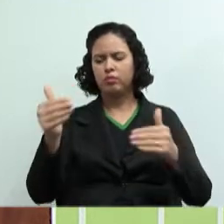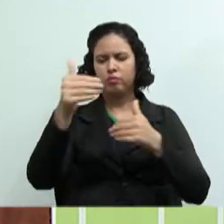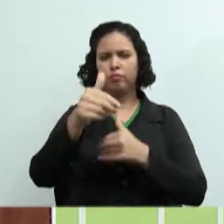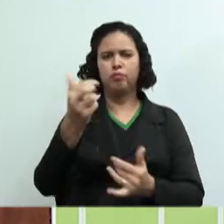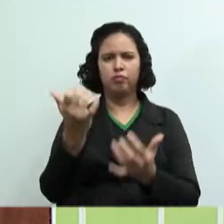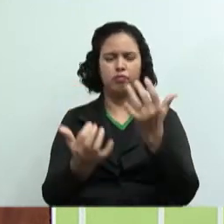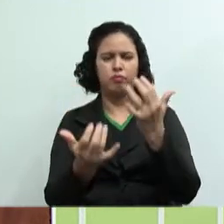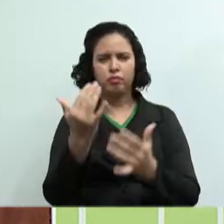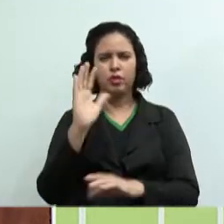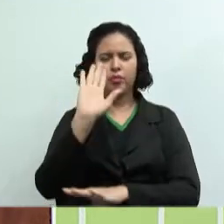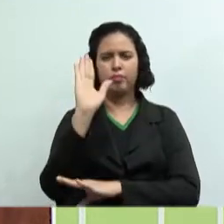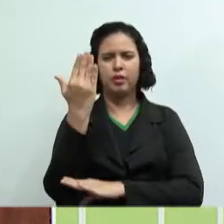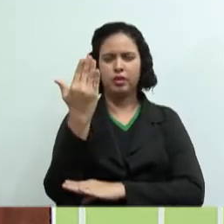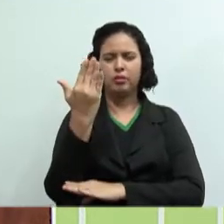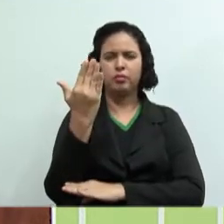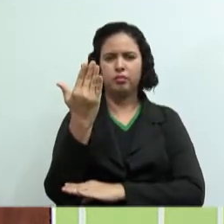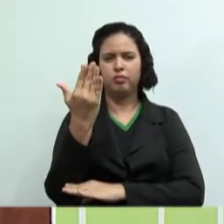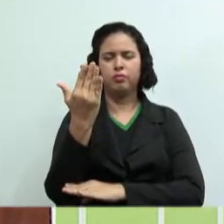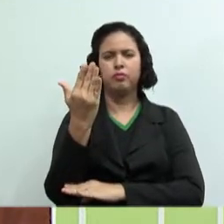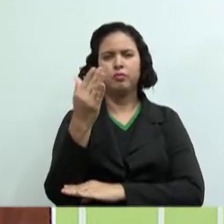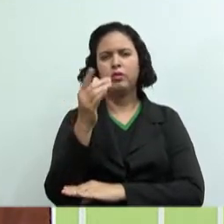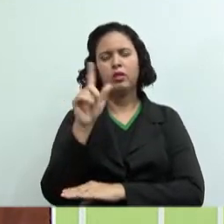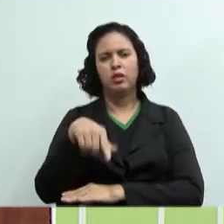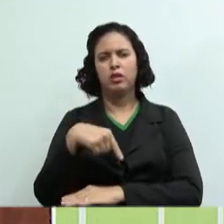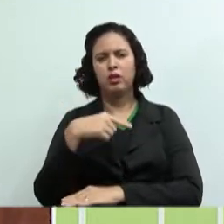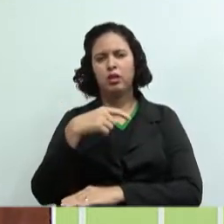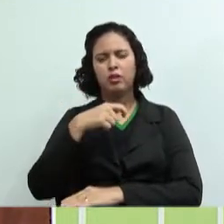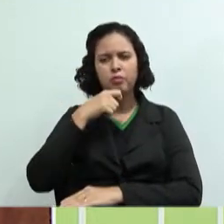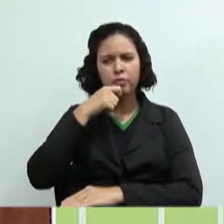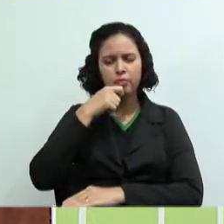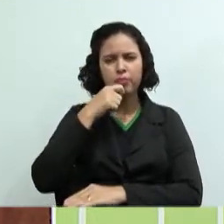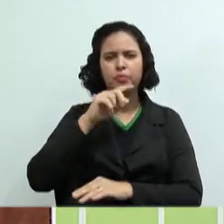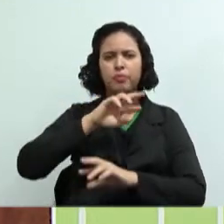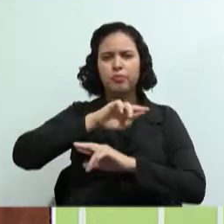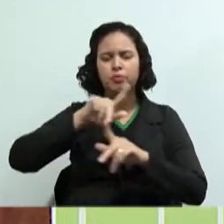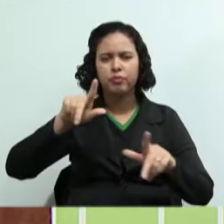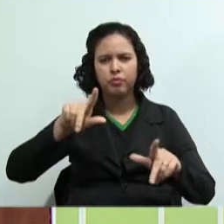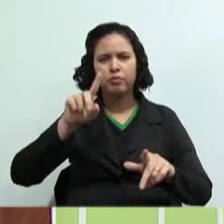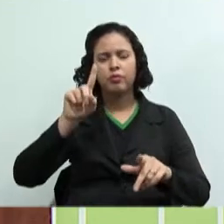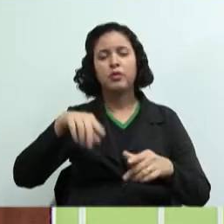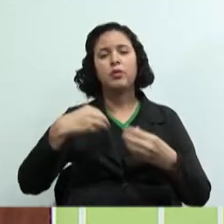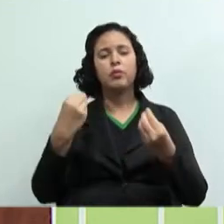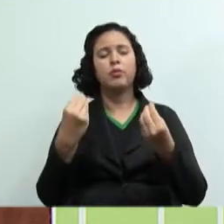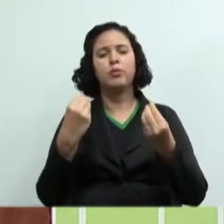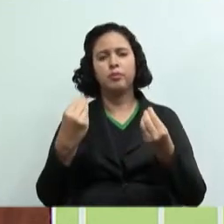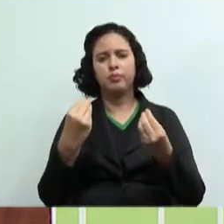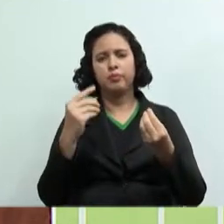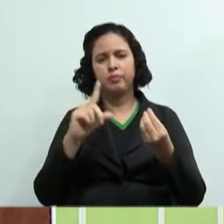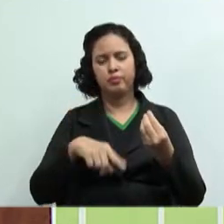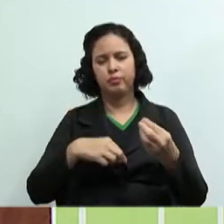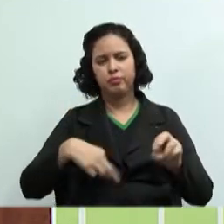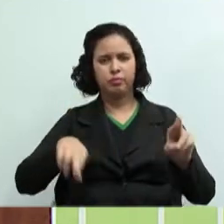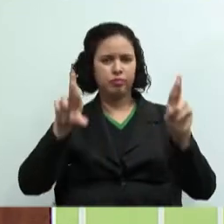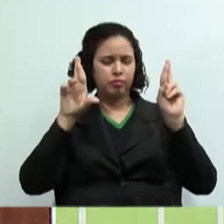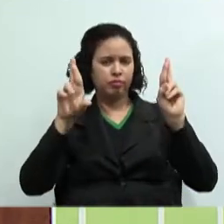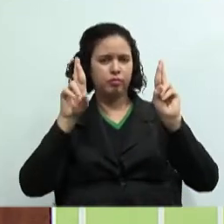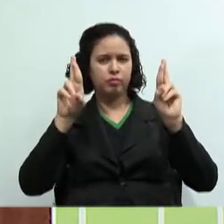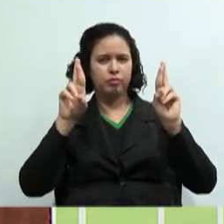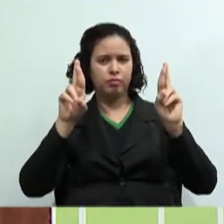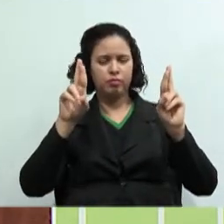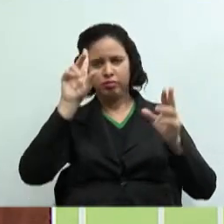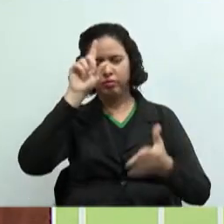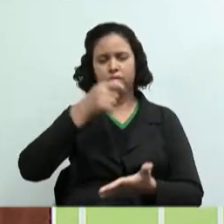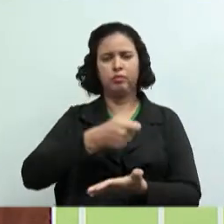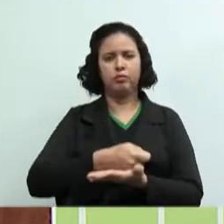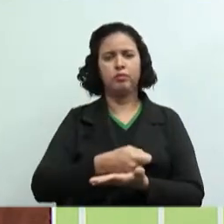sabor fica diferente. Então como eu vou produzir, são tomadas de decisões que devem